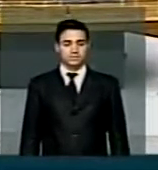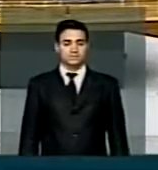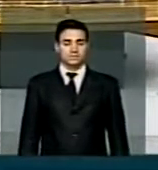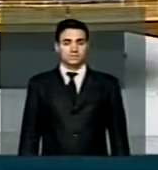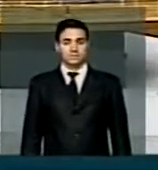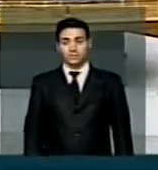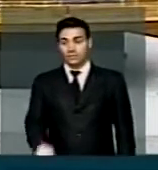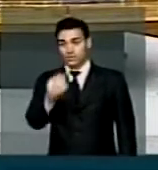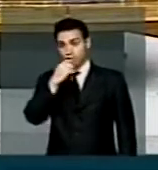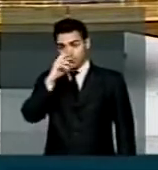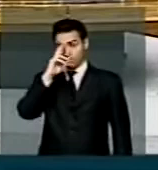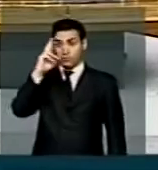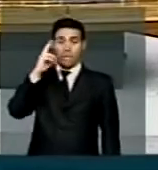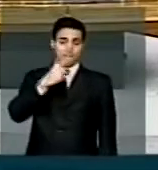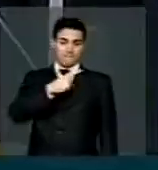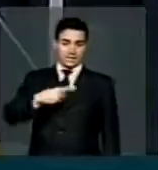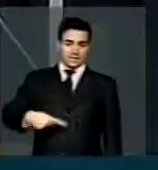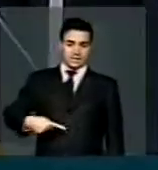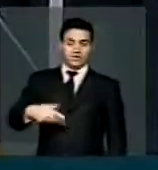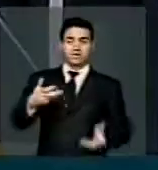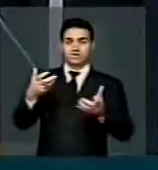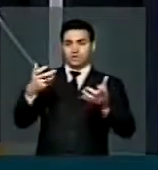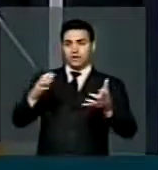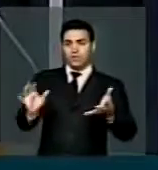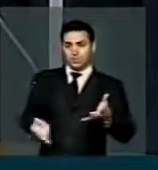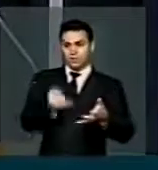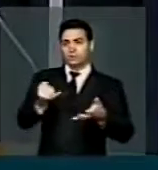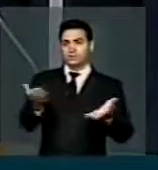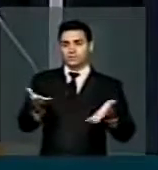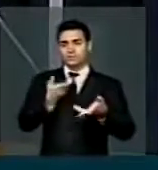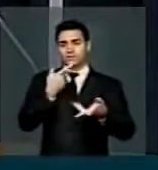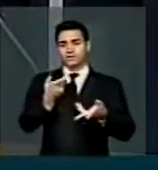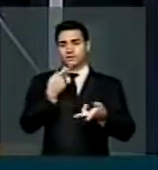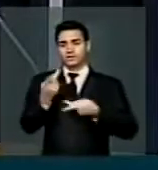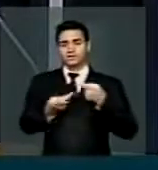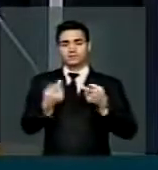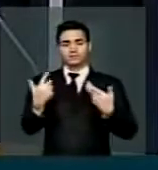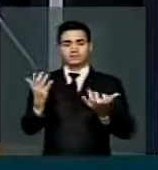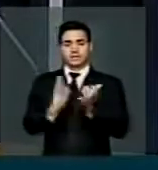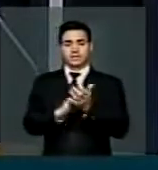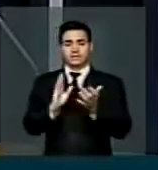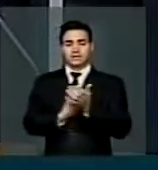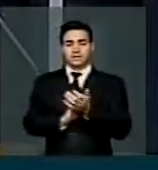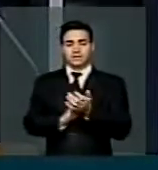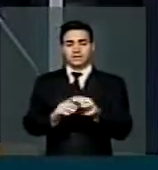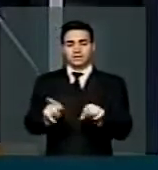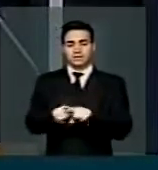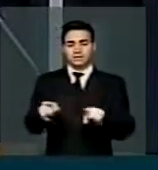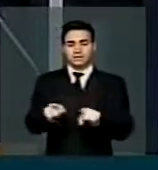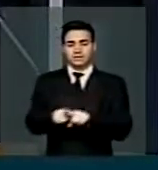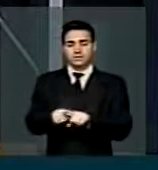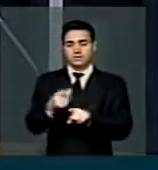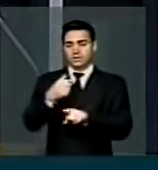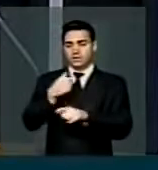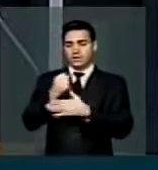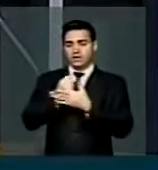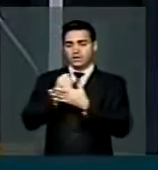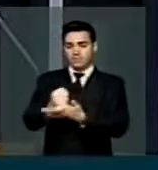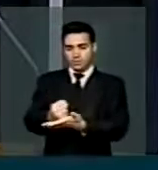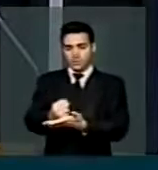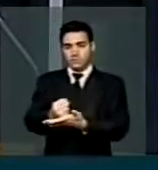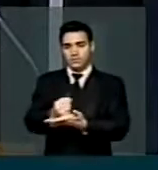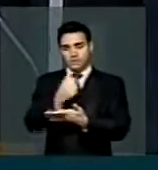Senhor Presidente, eu queria nesta oportunidade me congratular e emprestar meu apoio e